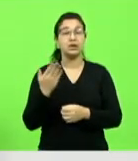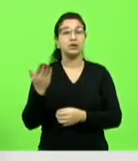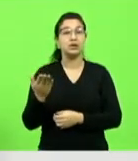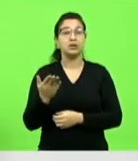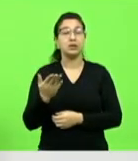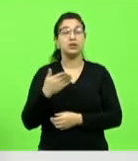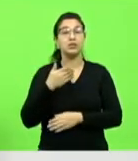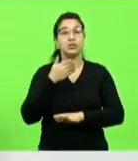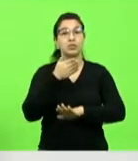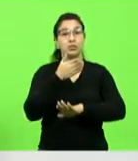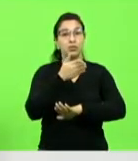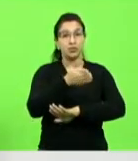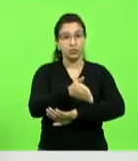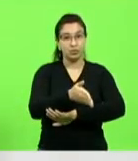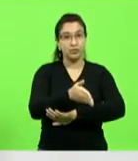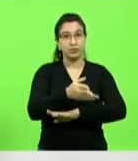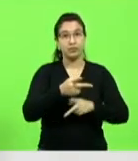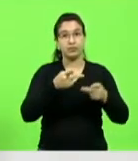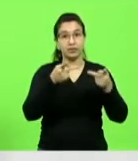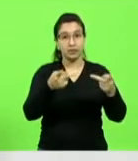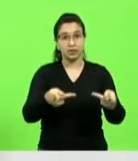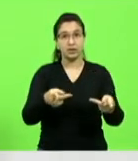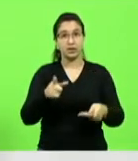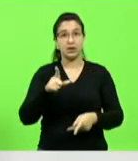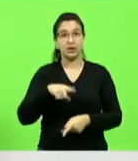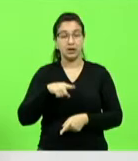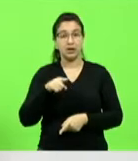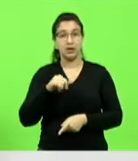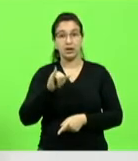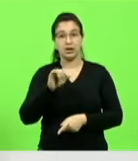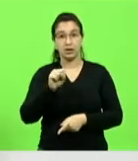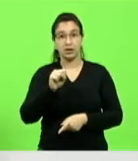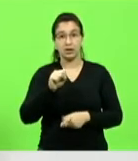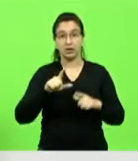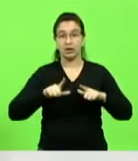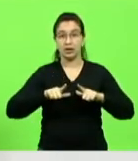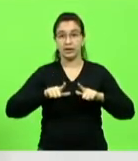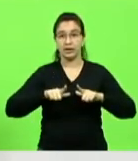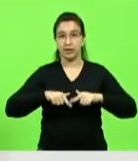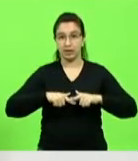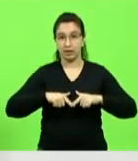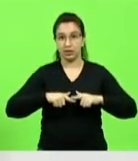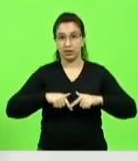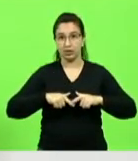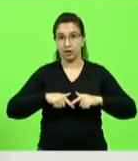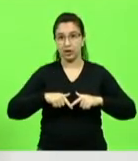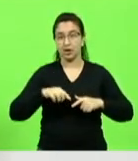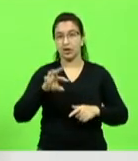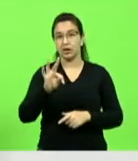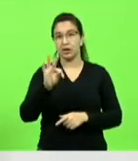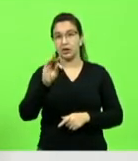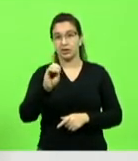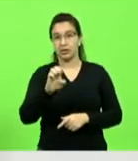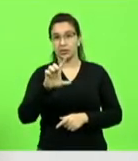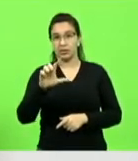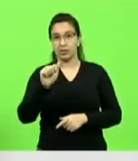estive em Israel e eles fizeram a concessão de Tel Aviv até Jerusalém por uma